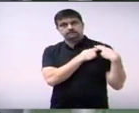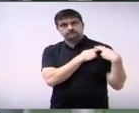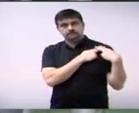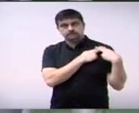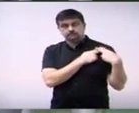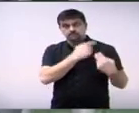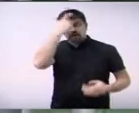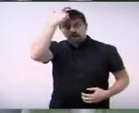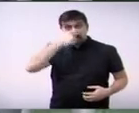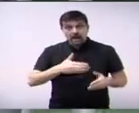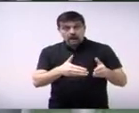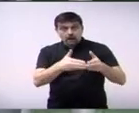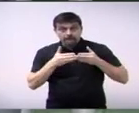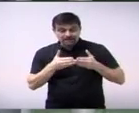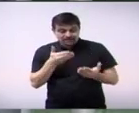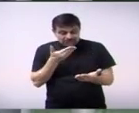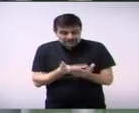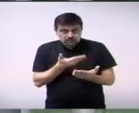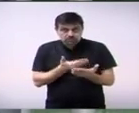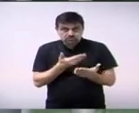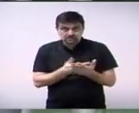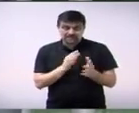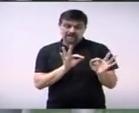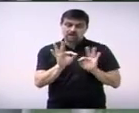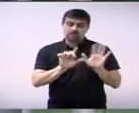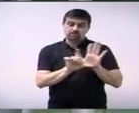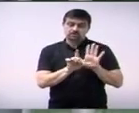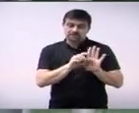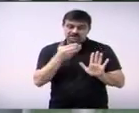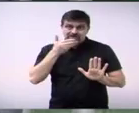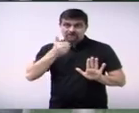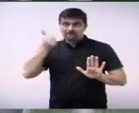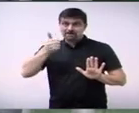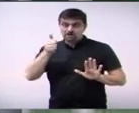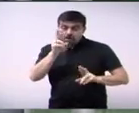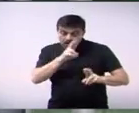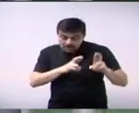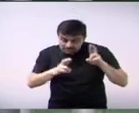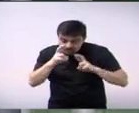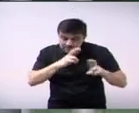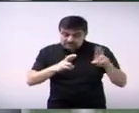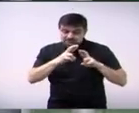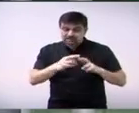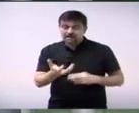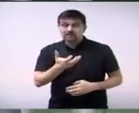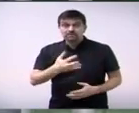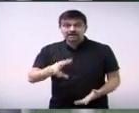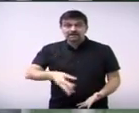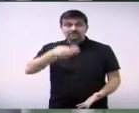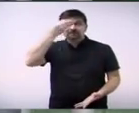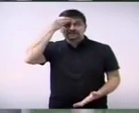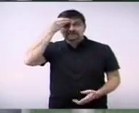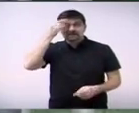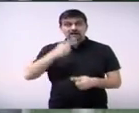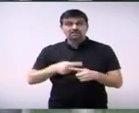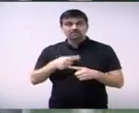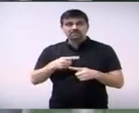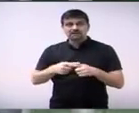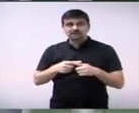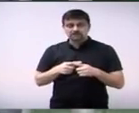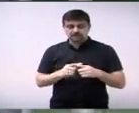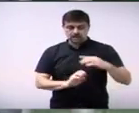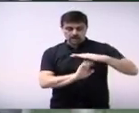vista, senhor presidente e colegas, é, para mim, entender a redução de